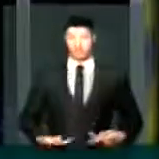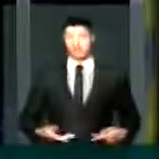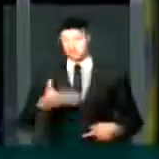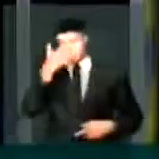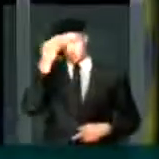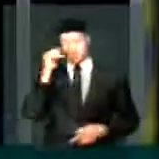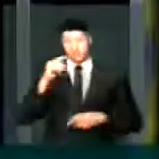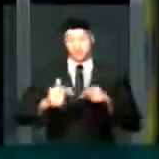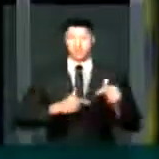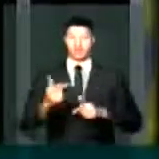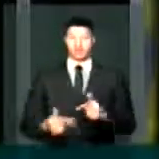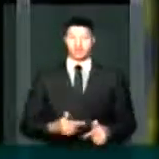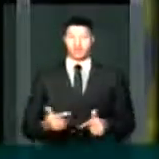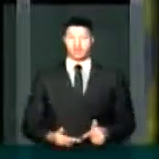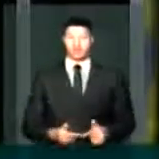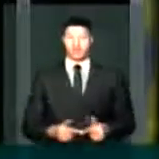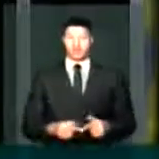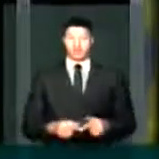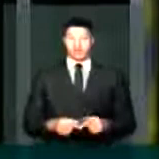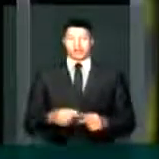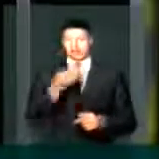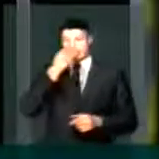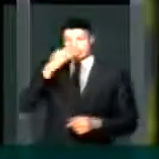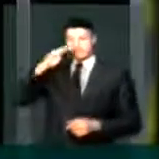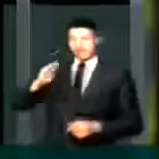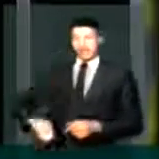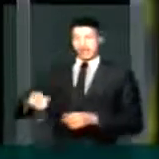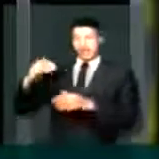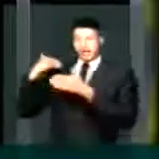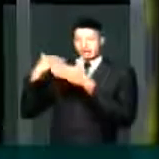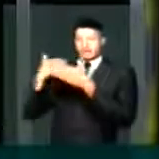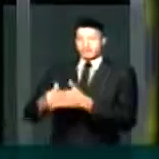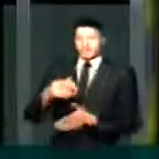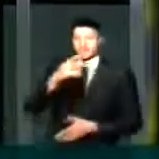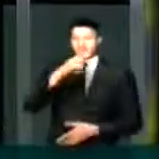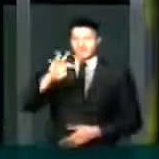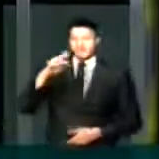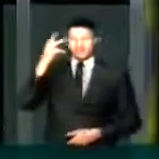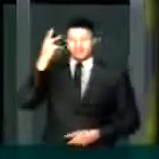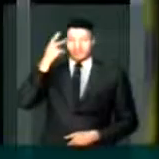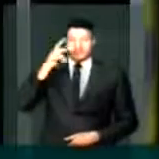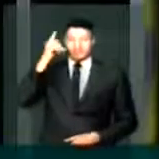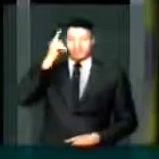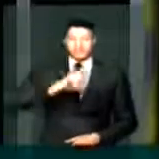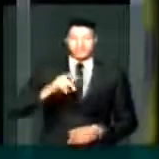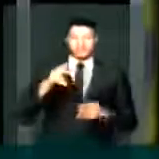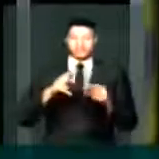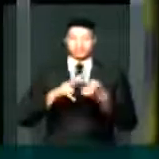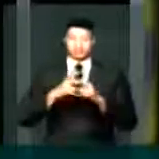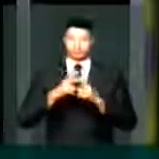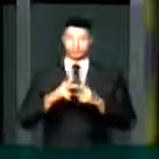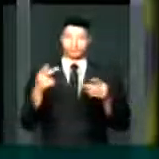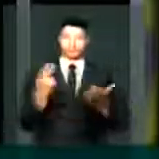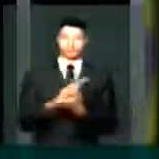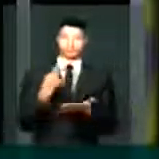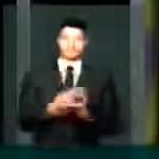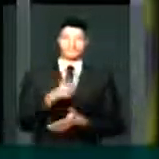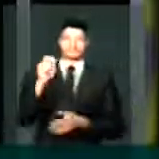esquece os trabalhadores, rasga a história do PT para poder consertar as contas que